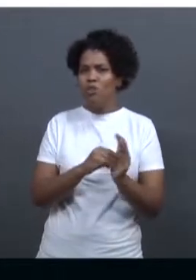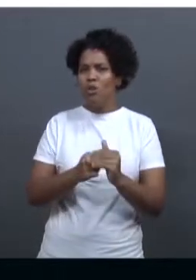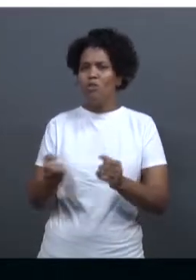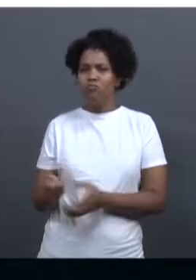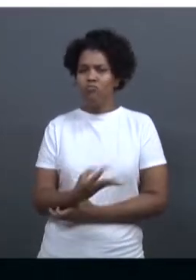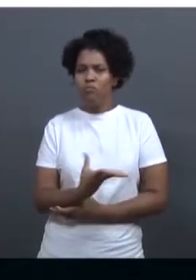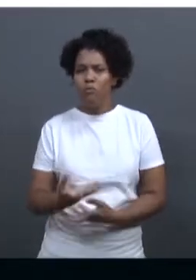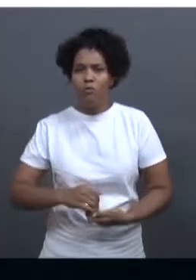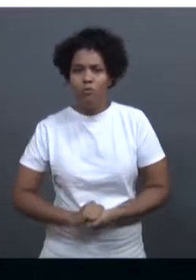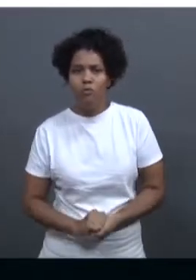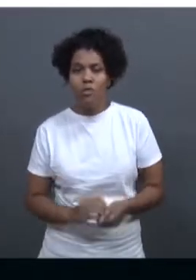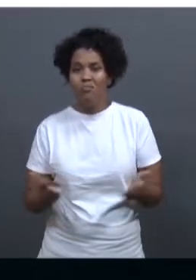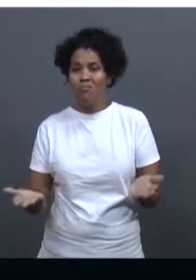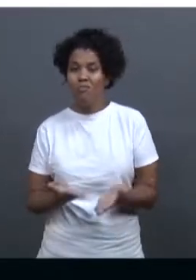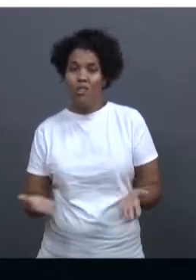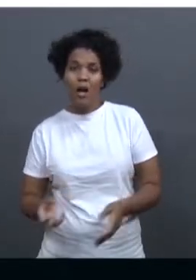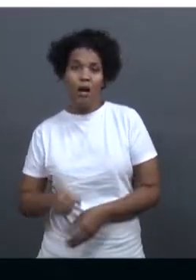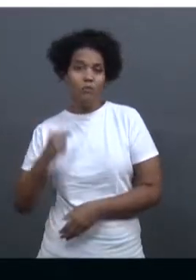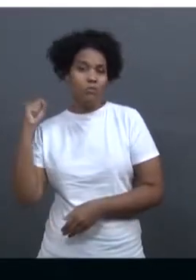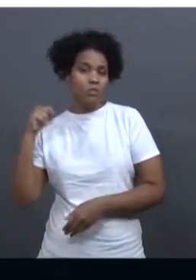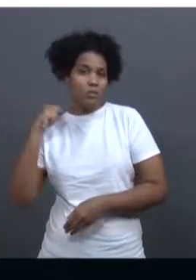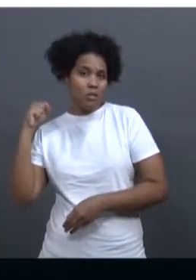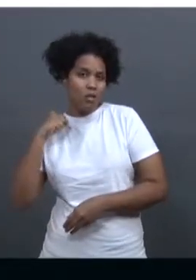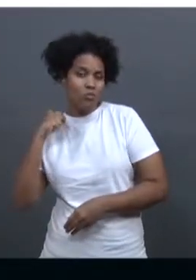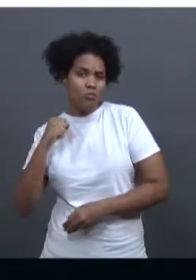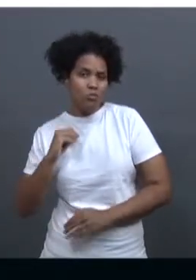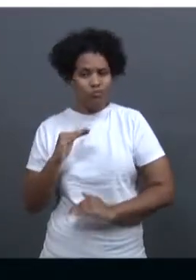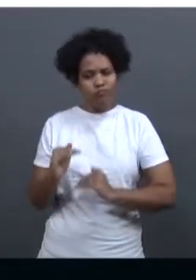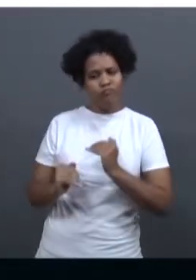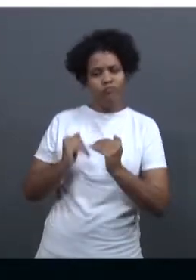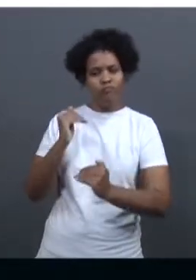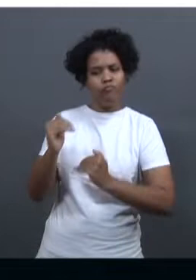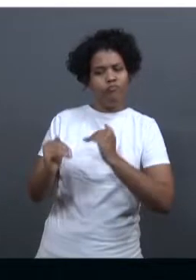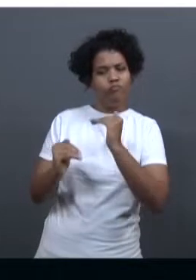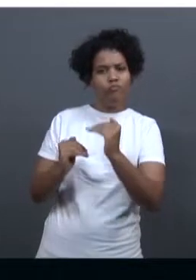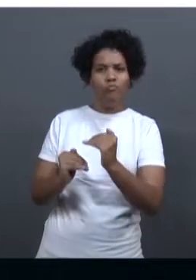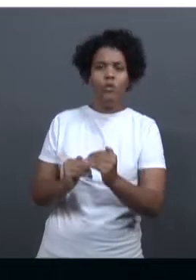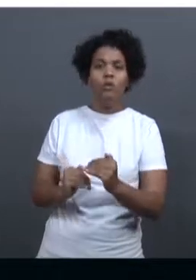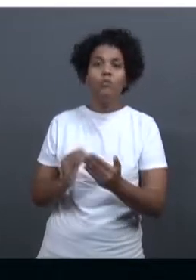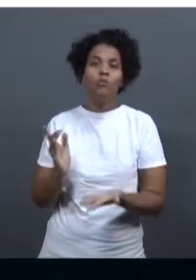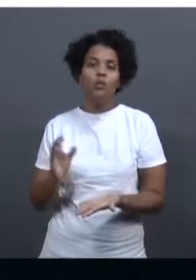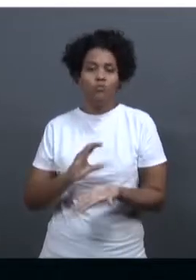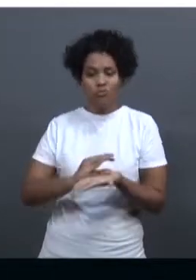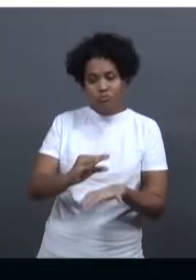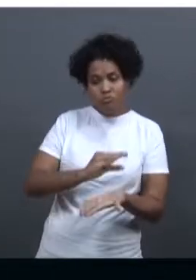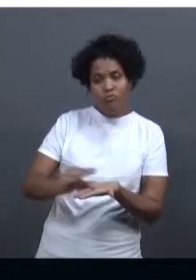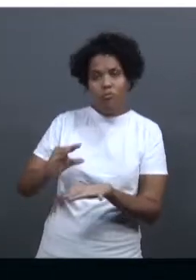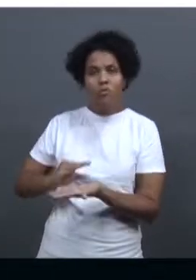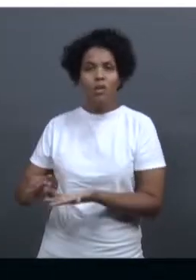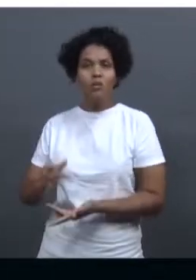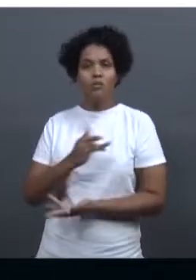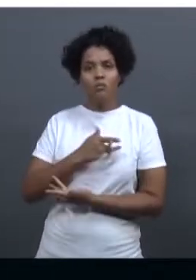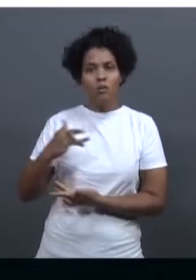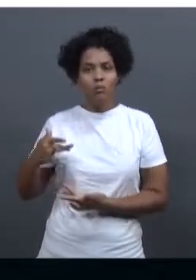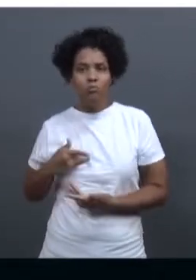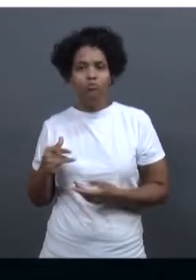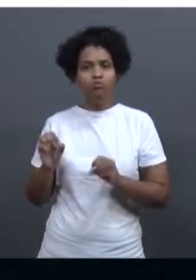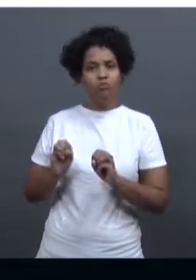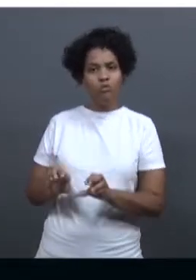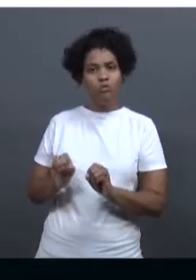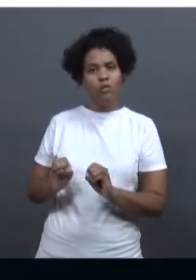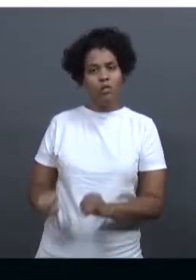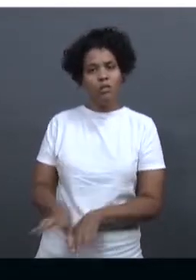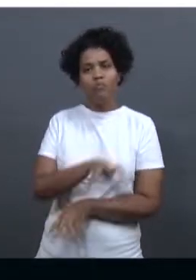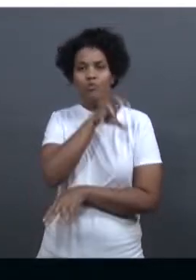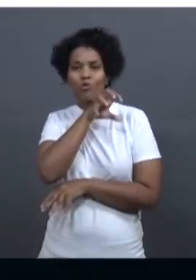Já os senadores caminham com o Pacto sobre o Regime Fiscal e os gastos obrigatórios com saúde e educação da União,